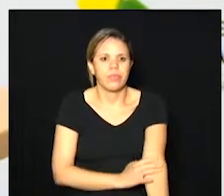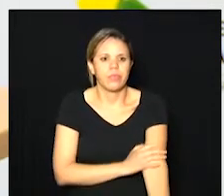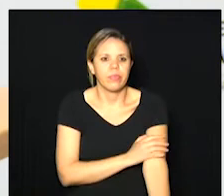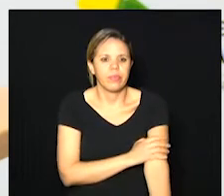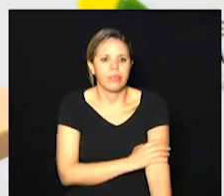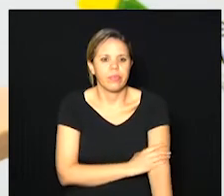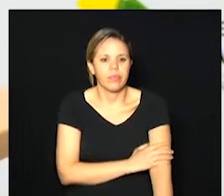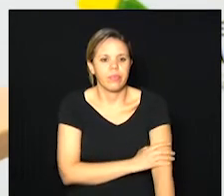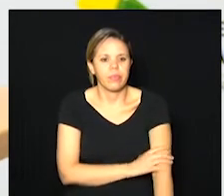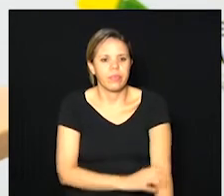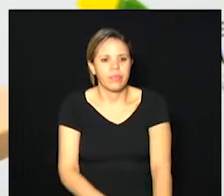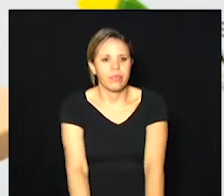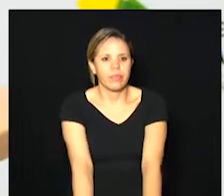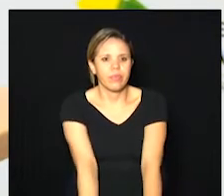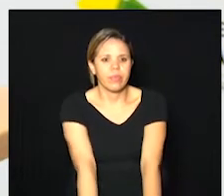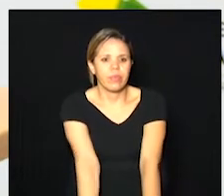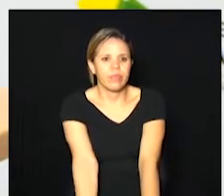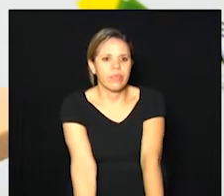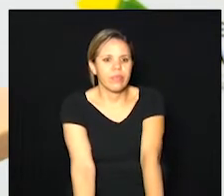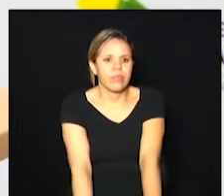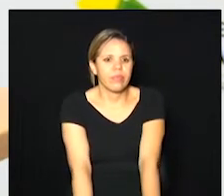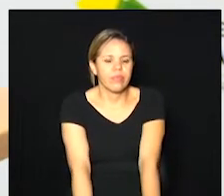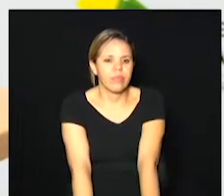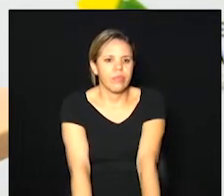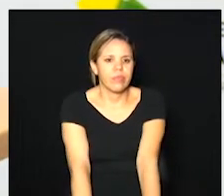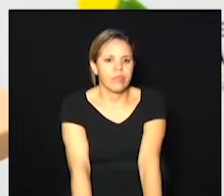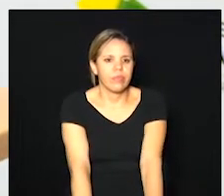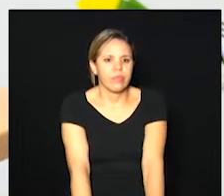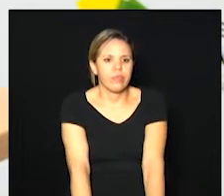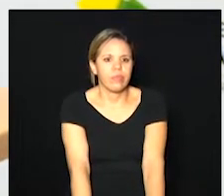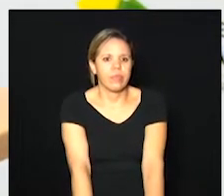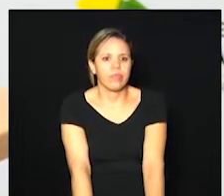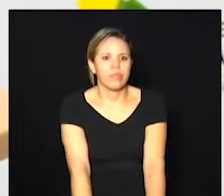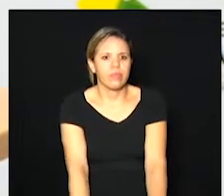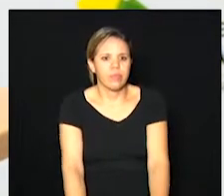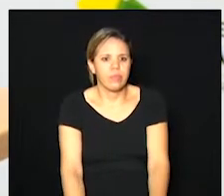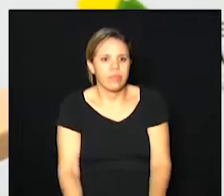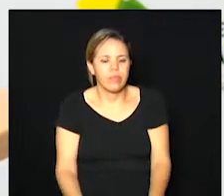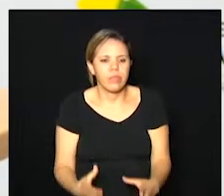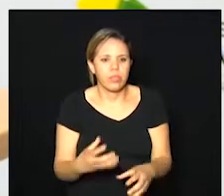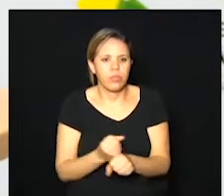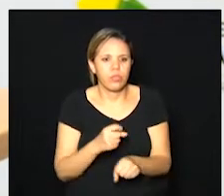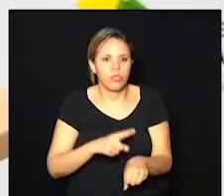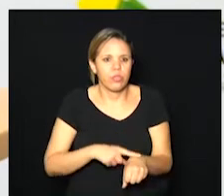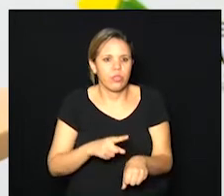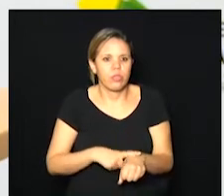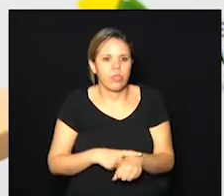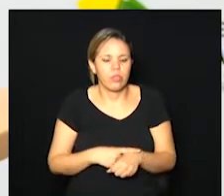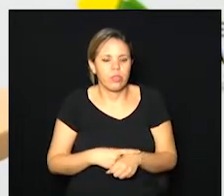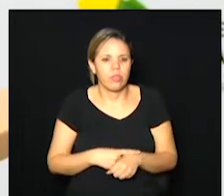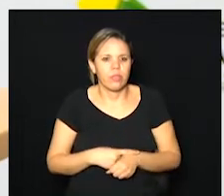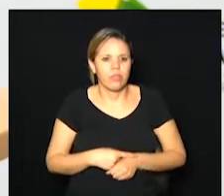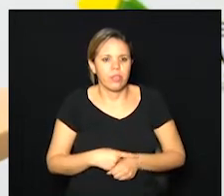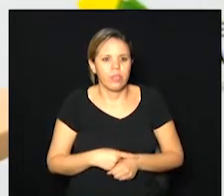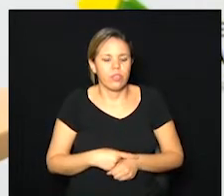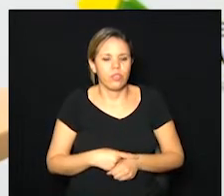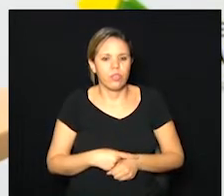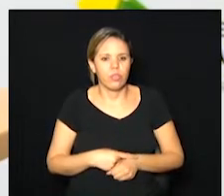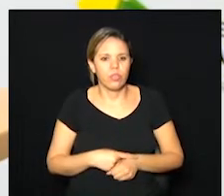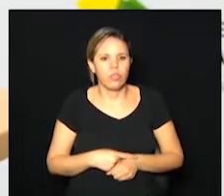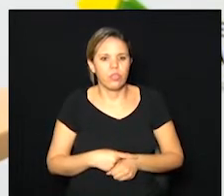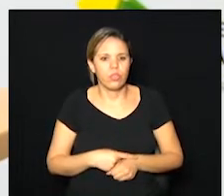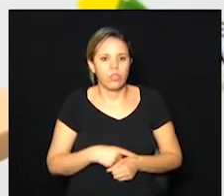deixa eu colocar aqui olha está com bastante tempo não Fernandelli pode total por